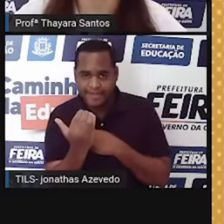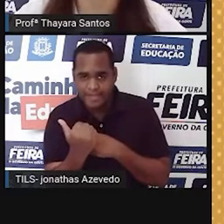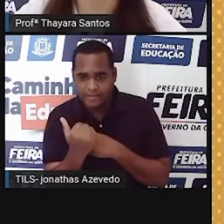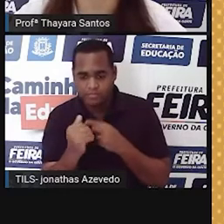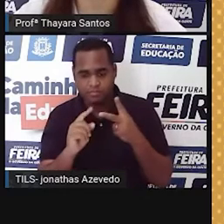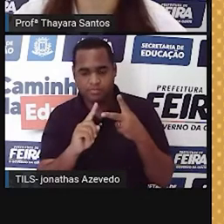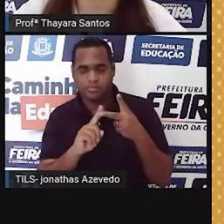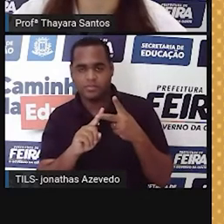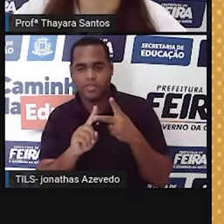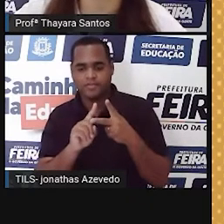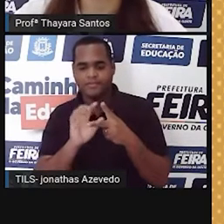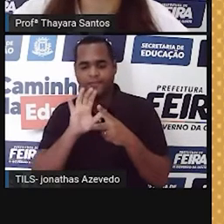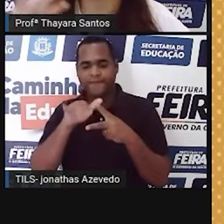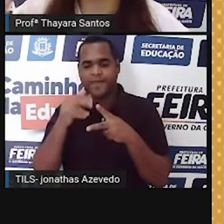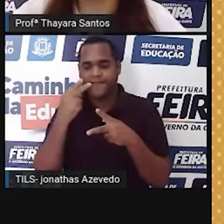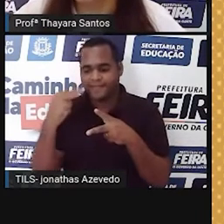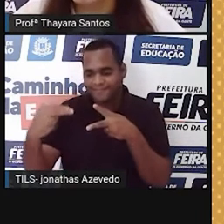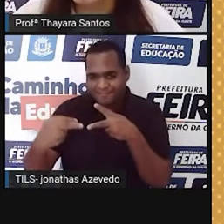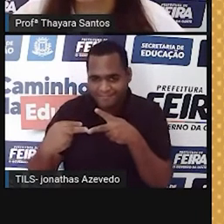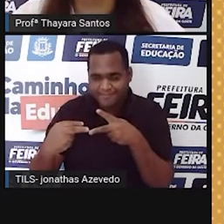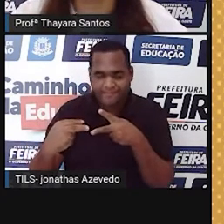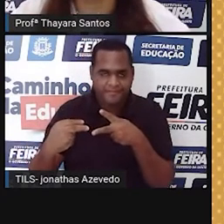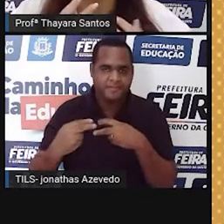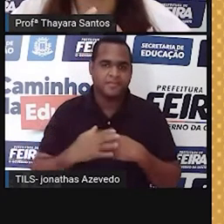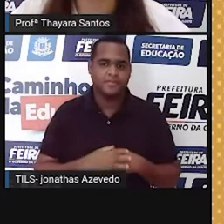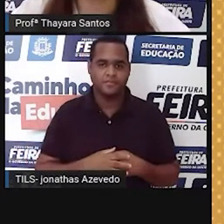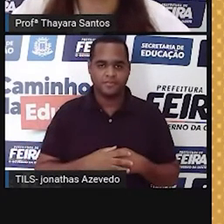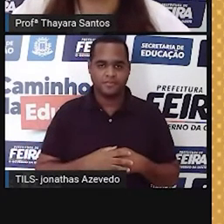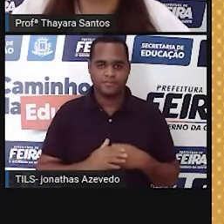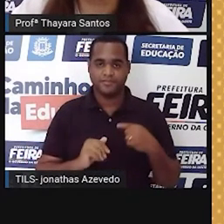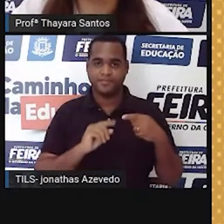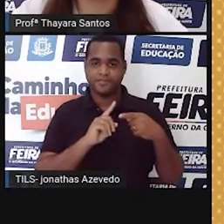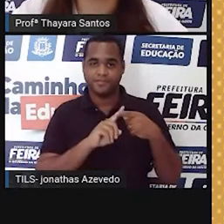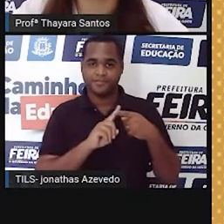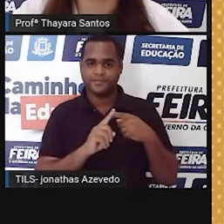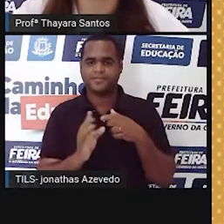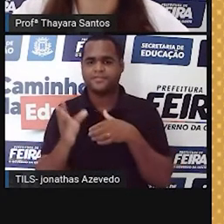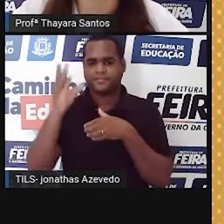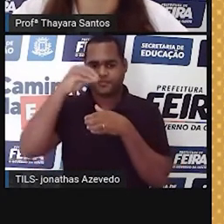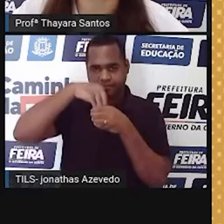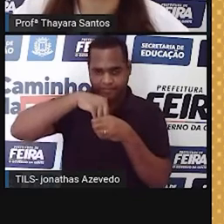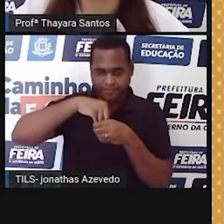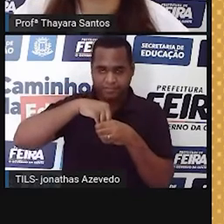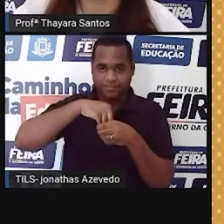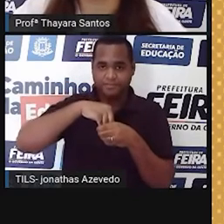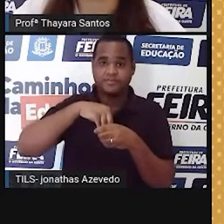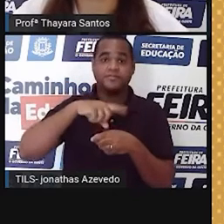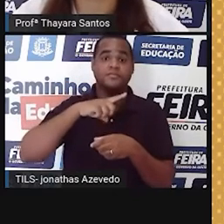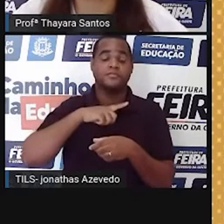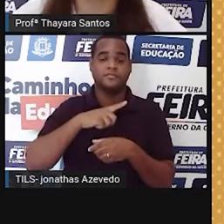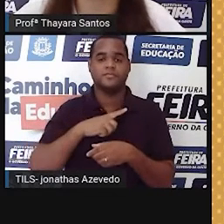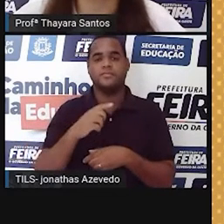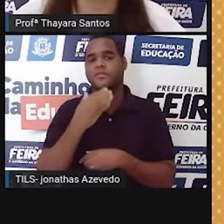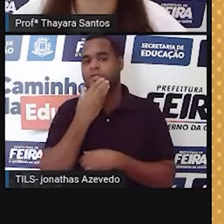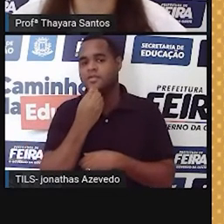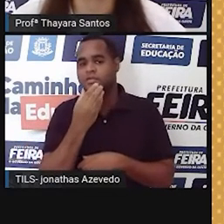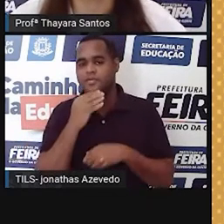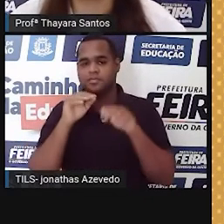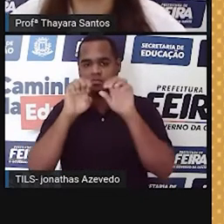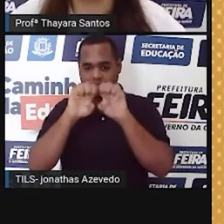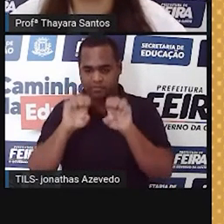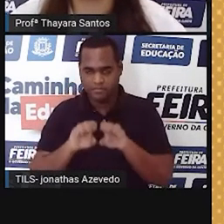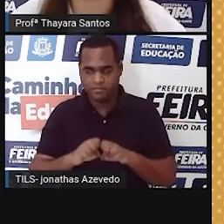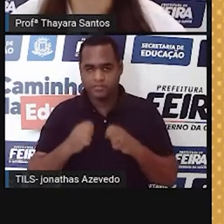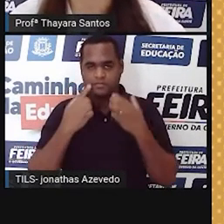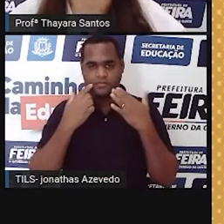e a gente tem as estruturas que são externas. Internamente, o sistema reprodutor masculino tem essas estruturas